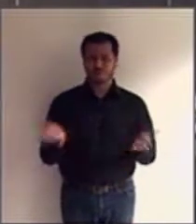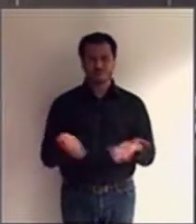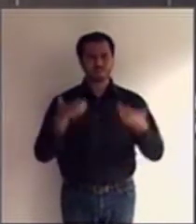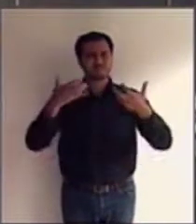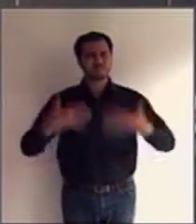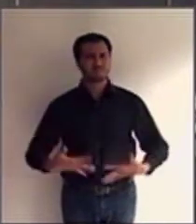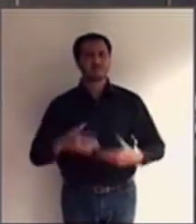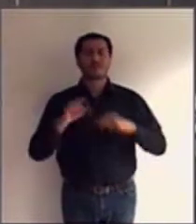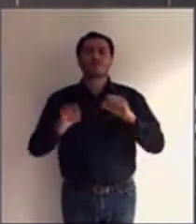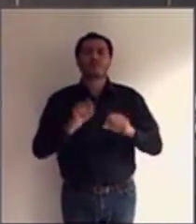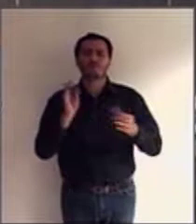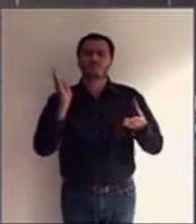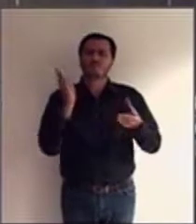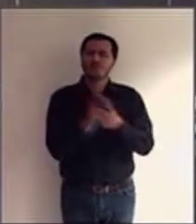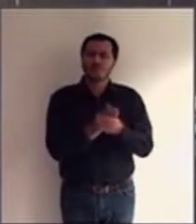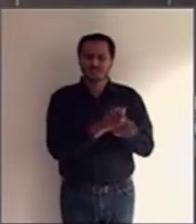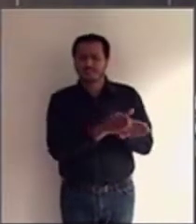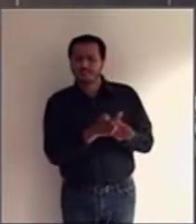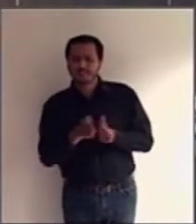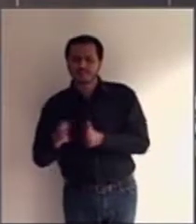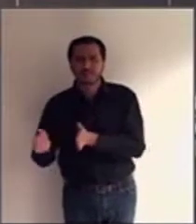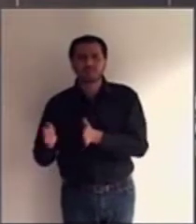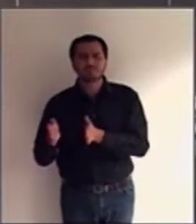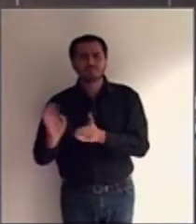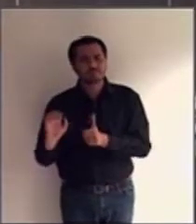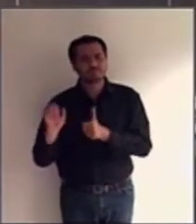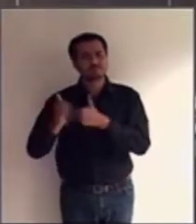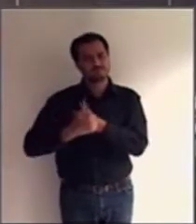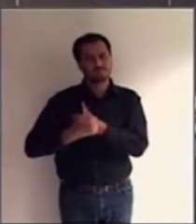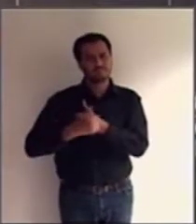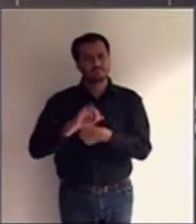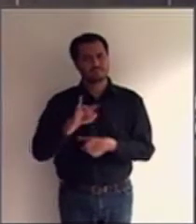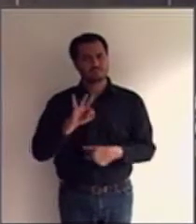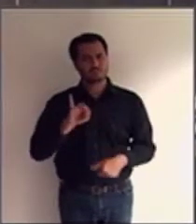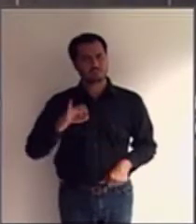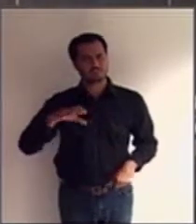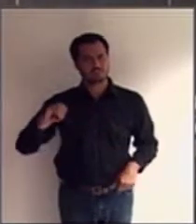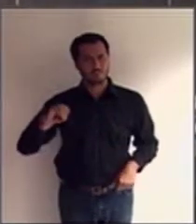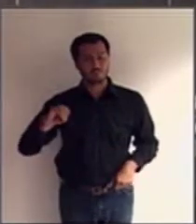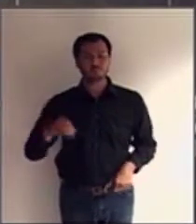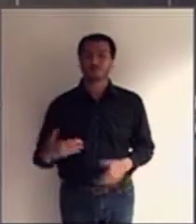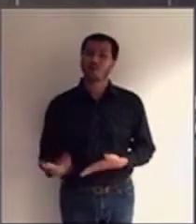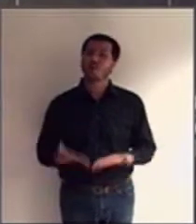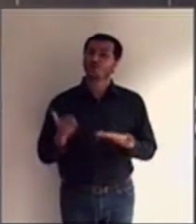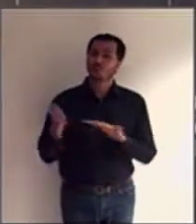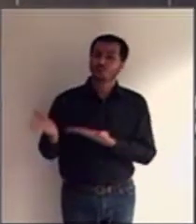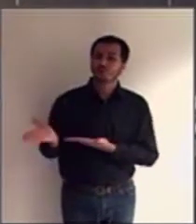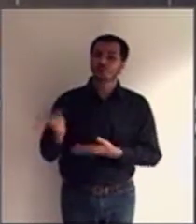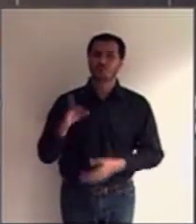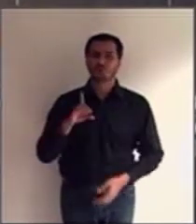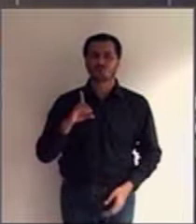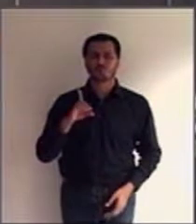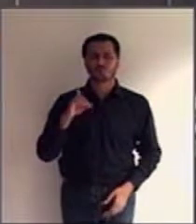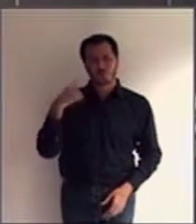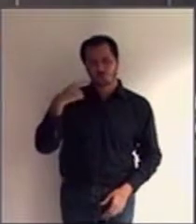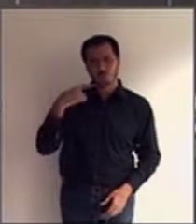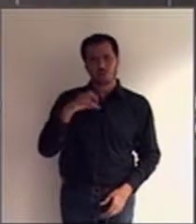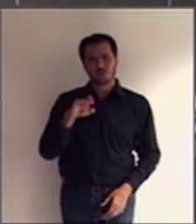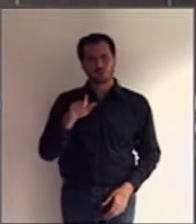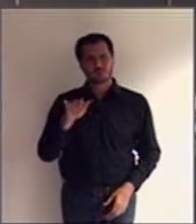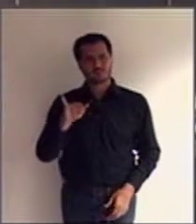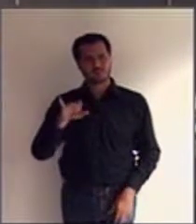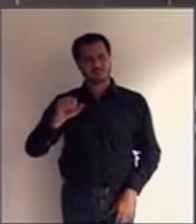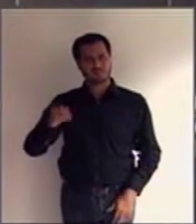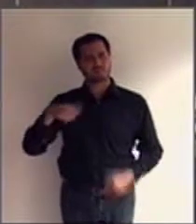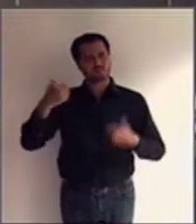de interdição. Como bem lembrado anteriormente pela doutora Eugênia, a interdição é uma salvaguarda e, como